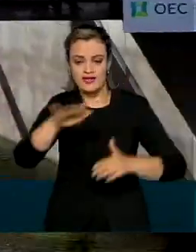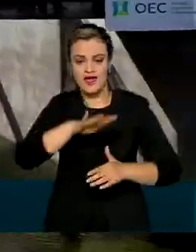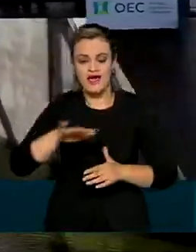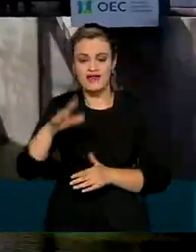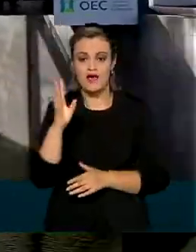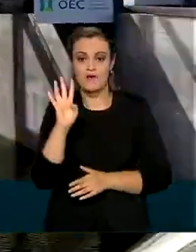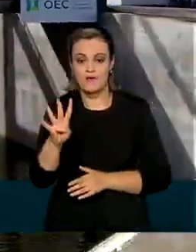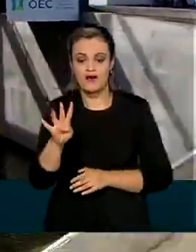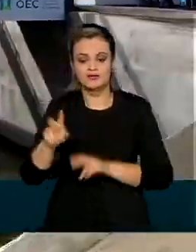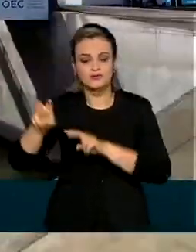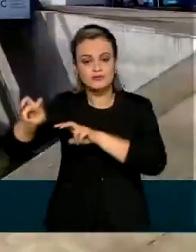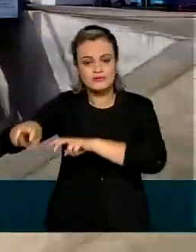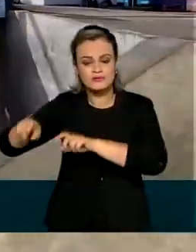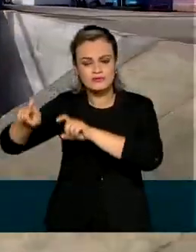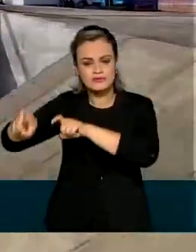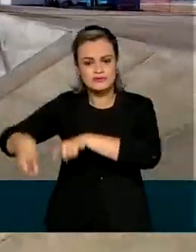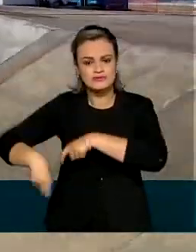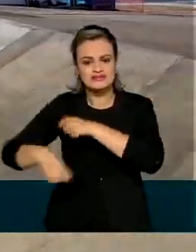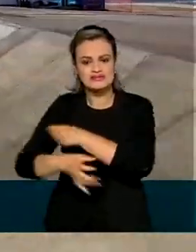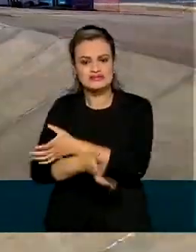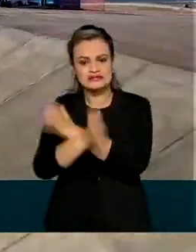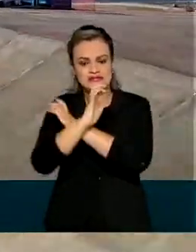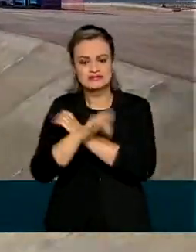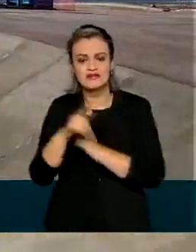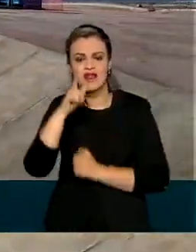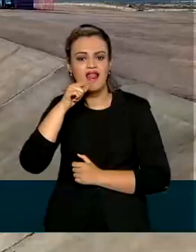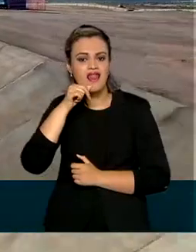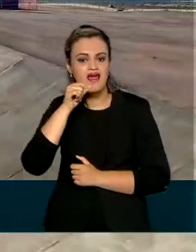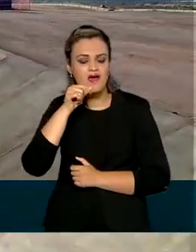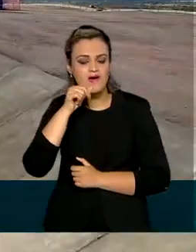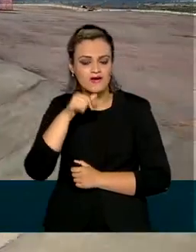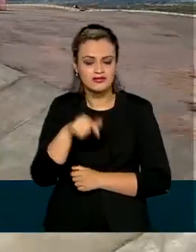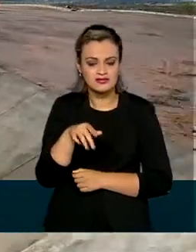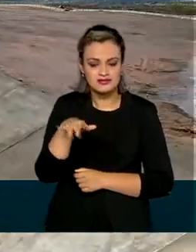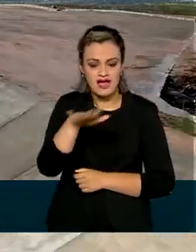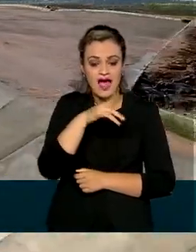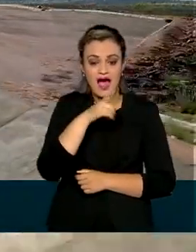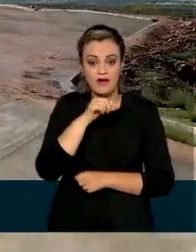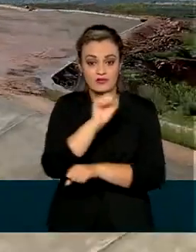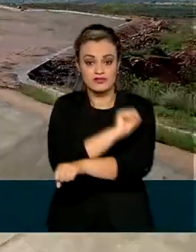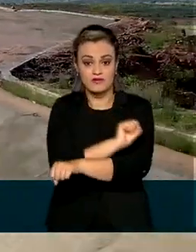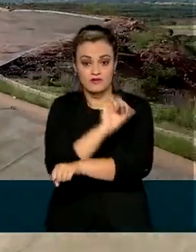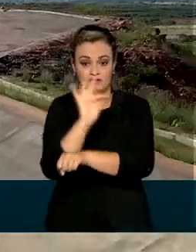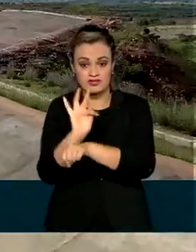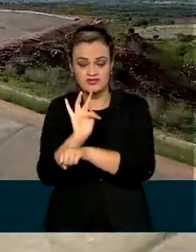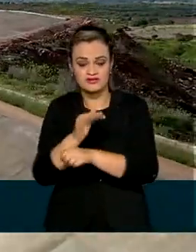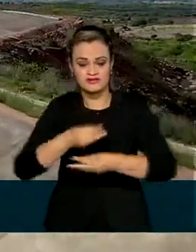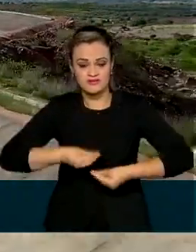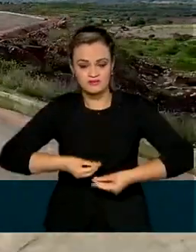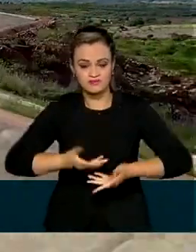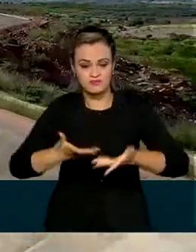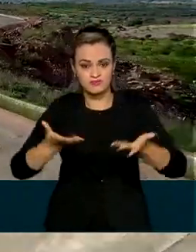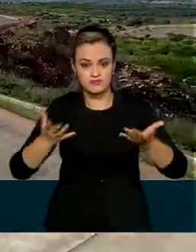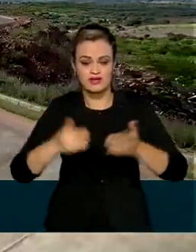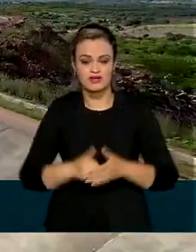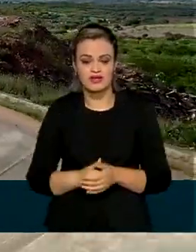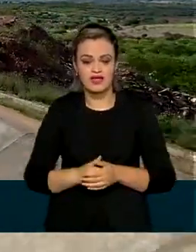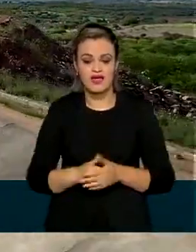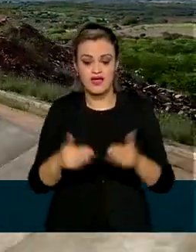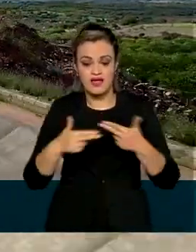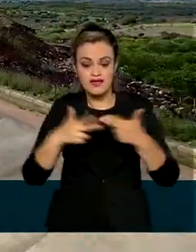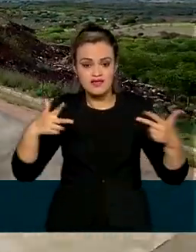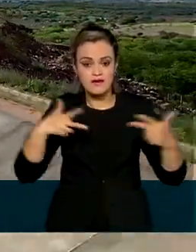canal do sertão alagoano. Aqui se regula a quantidade de água do Rio São Francisco que vai ser distribuída. Foram